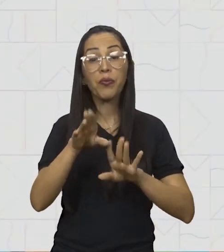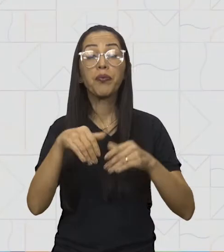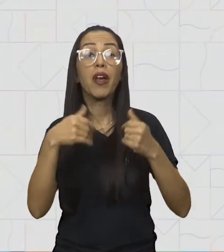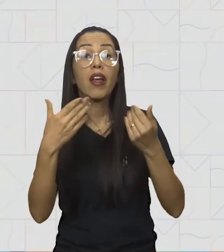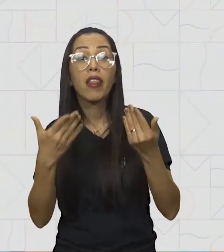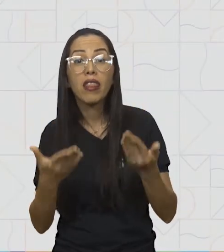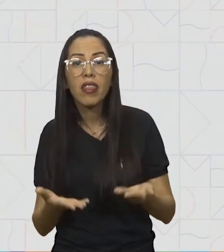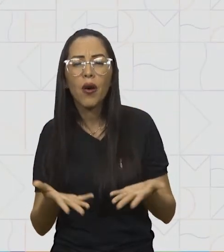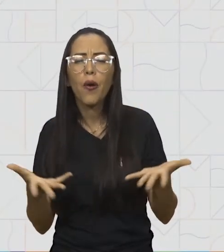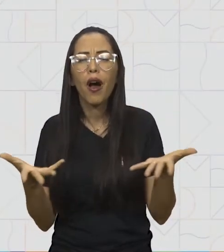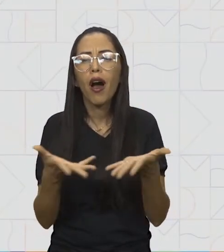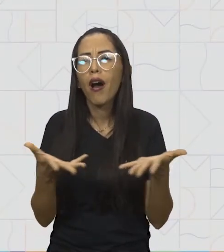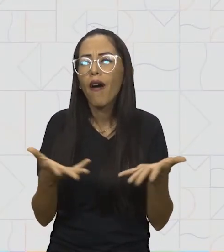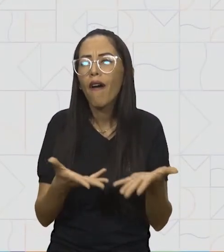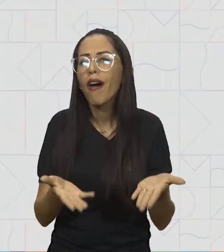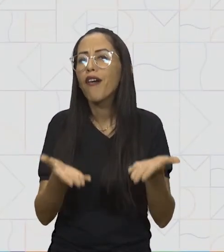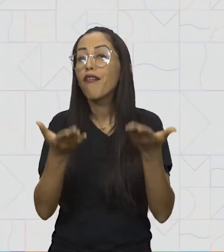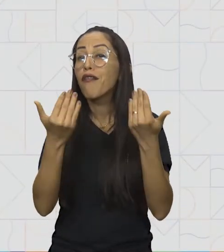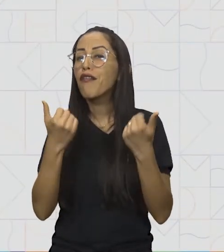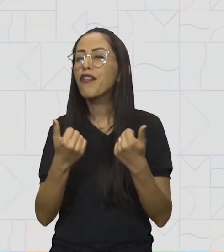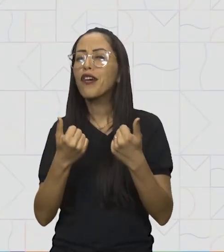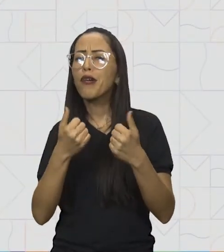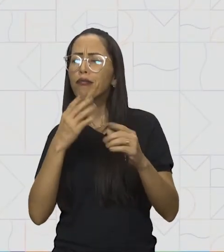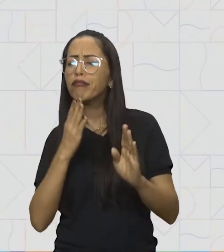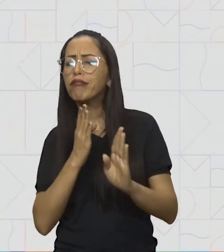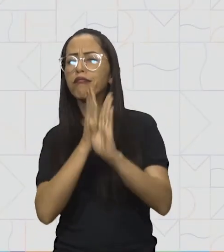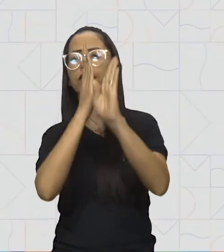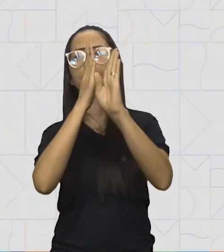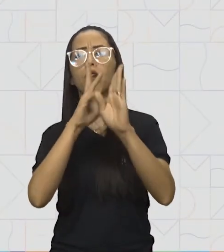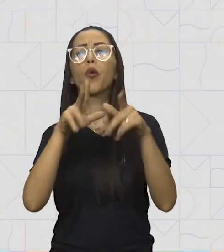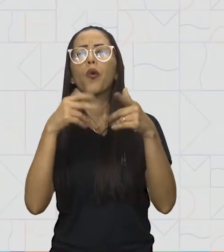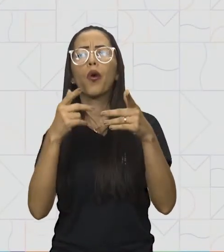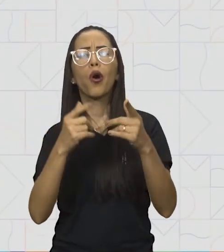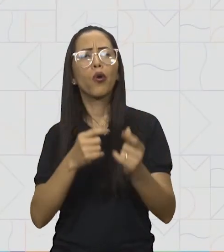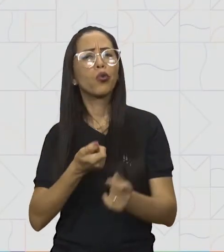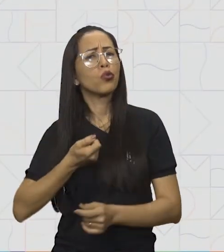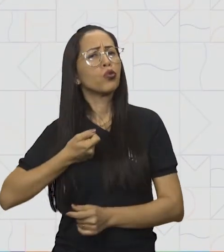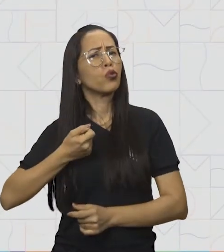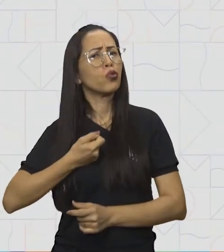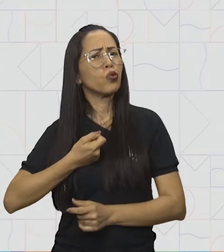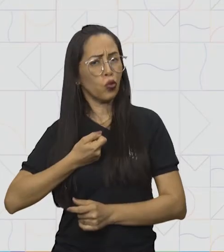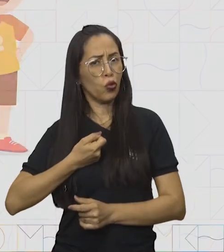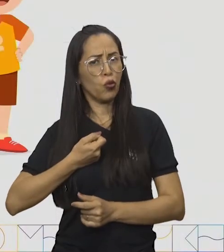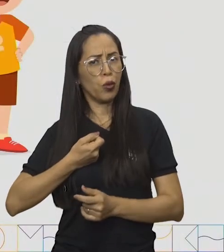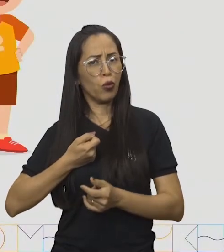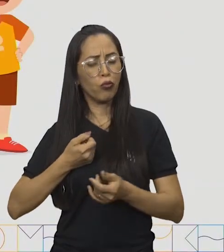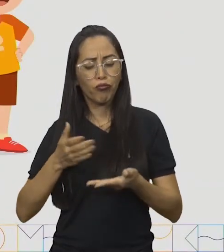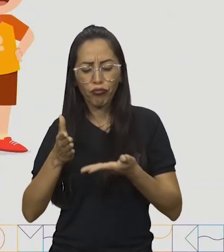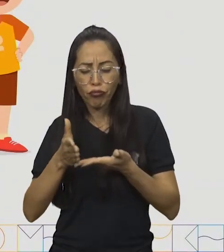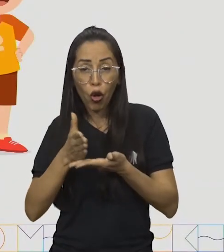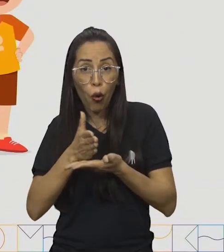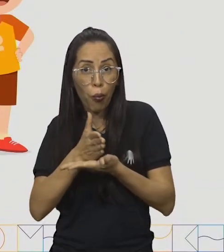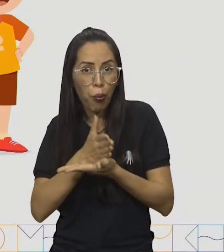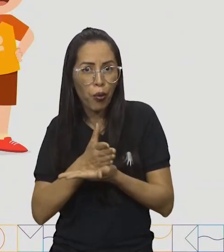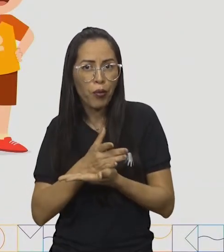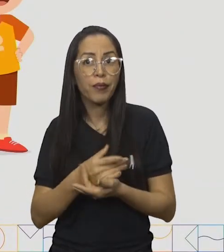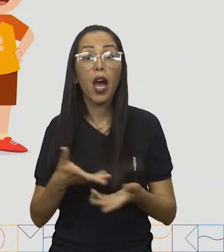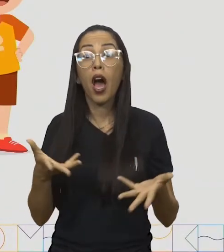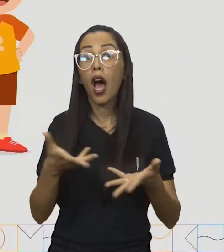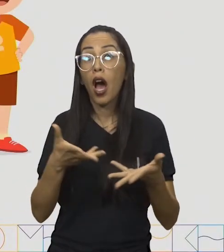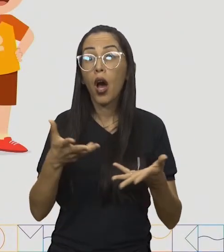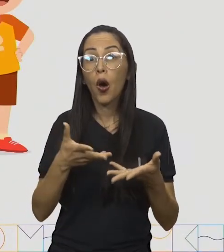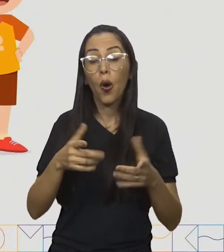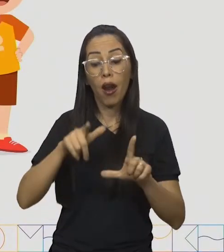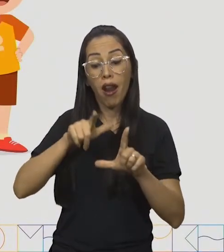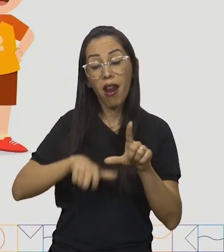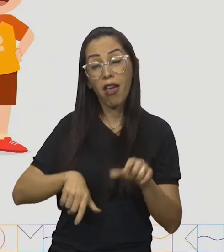Então, agora, nós iremos descobrir quais foram os números que nós formamos. Vamos lá? Na letrinha